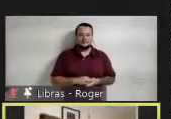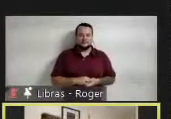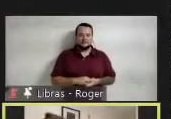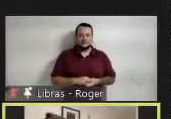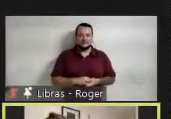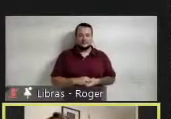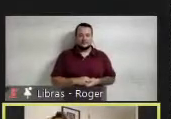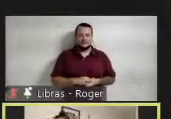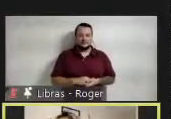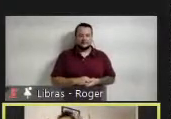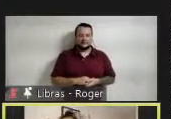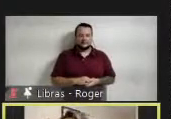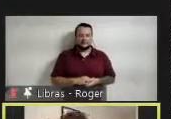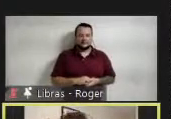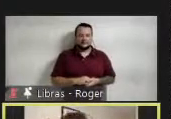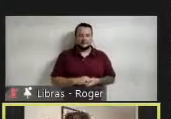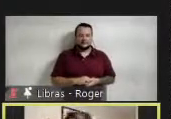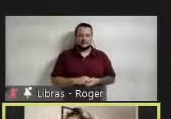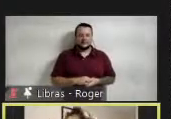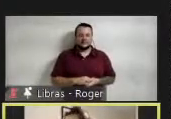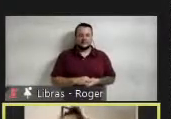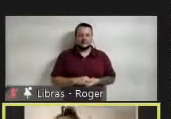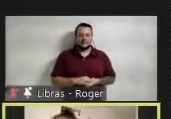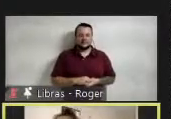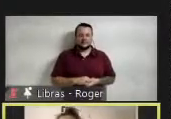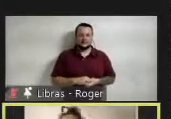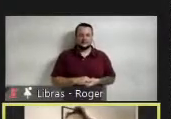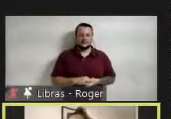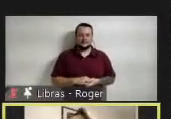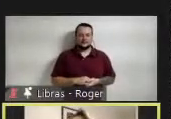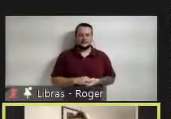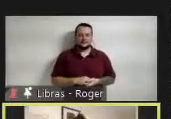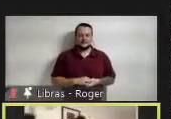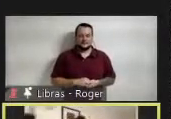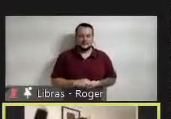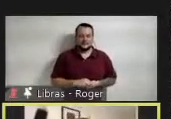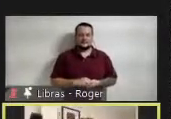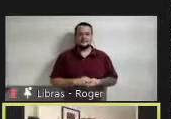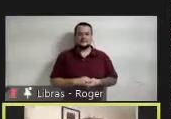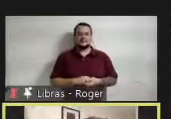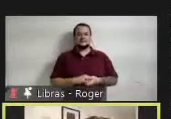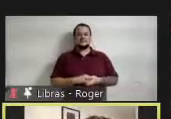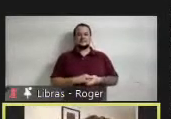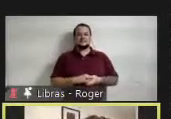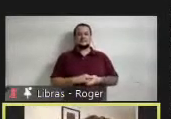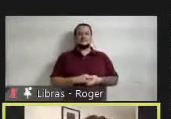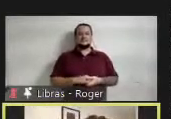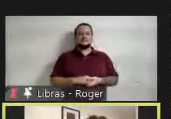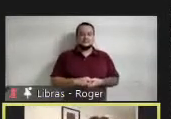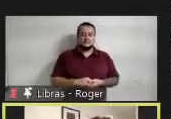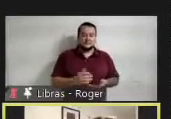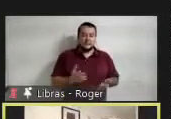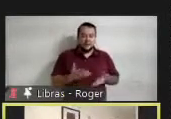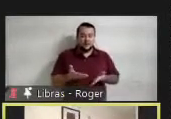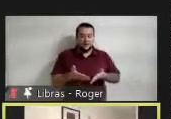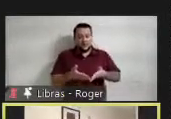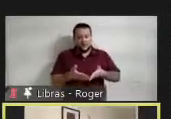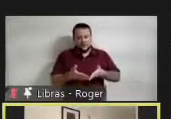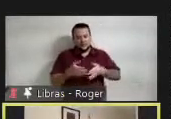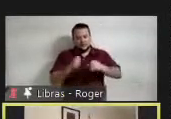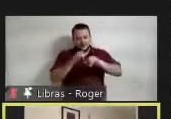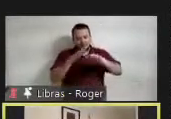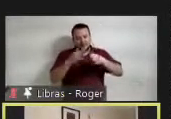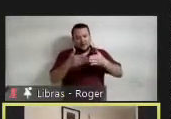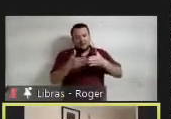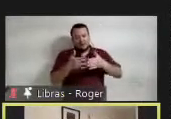gostaria de esclarecer que no primeiro momento eu vou pedir desculpa eu simplesmente não tinha